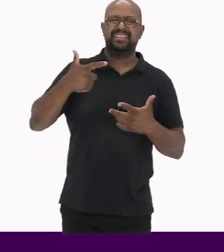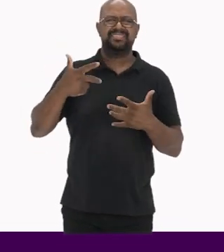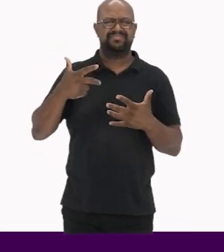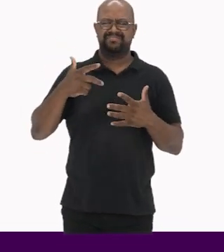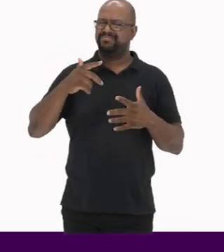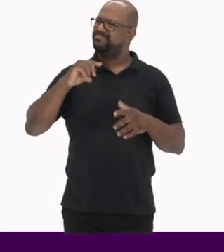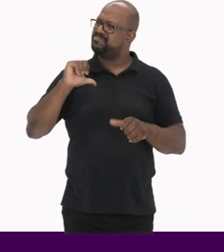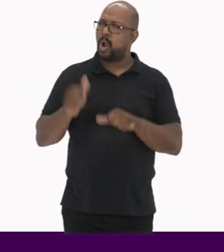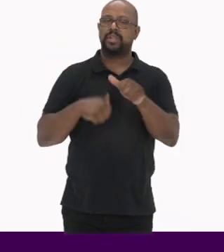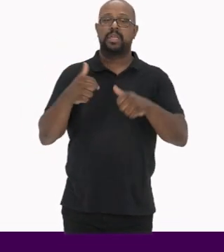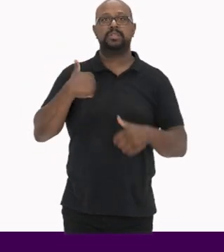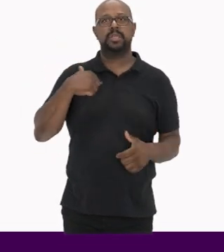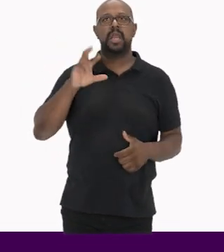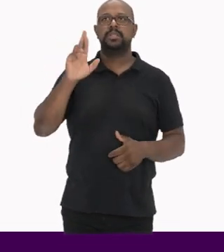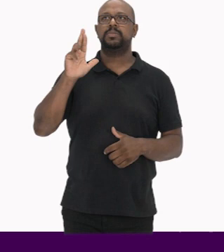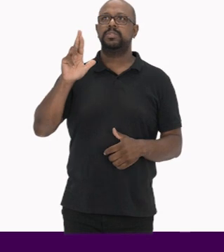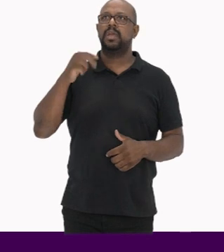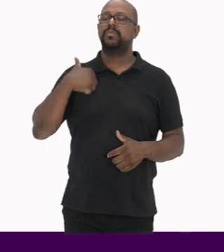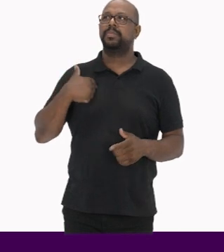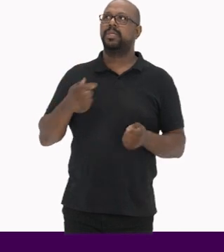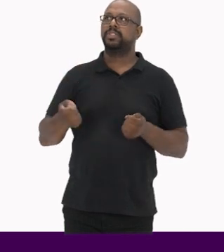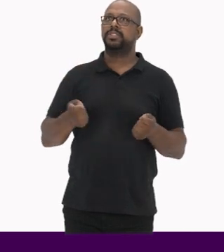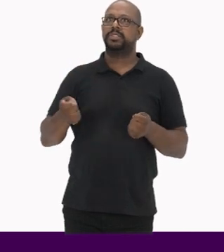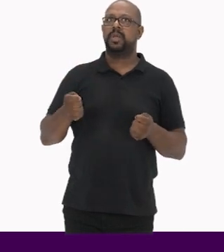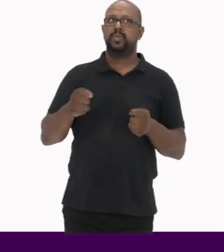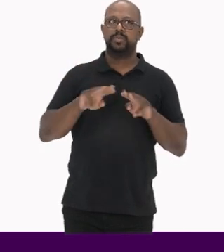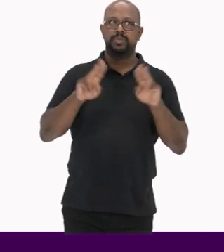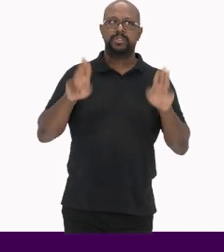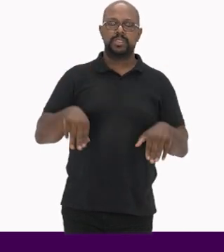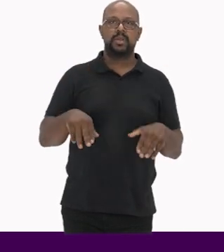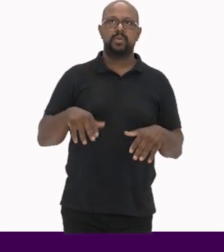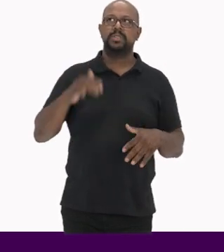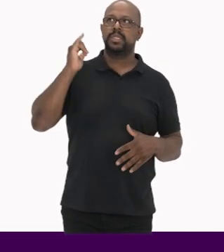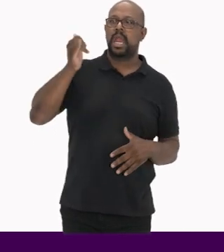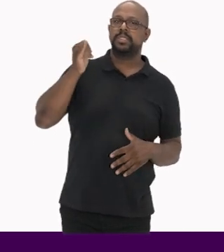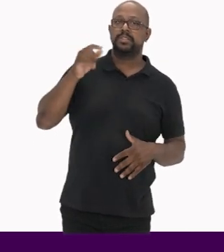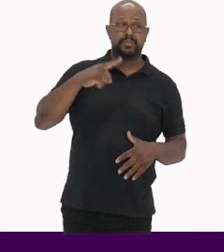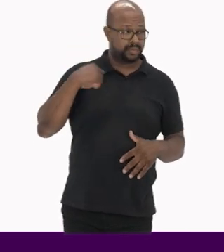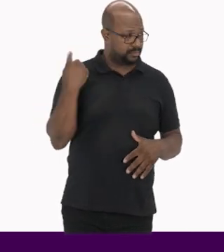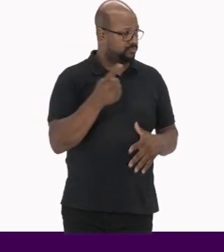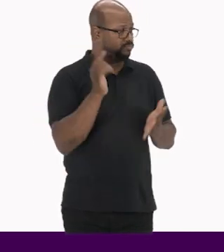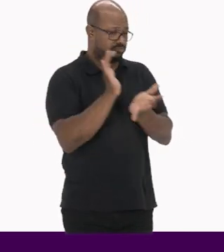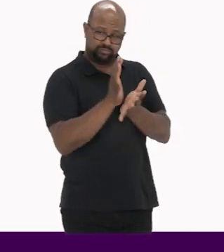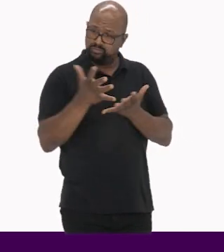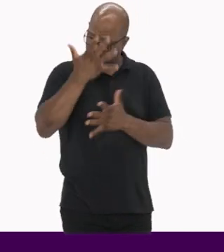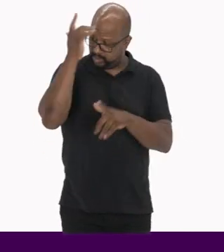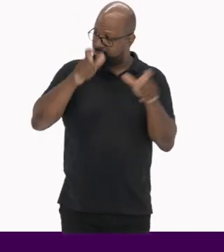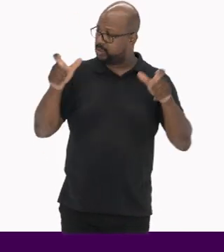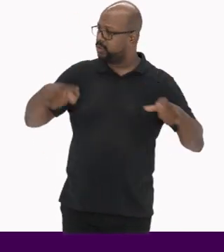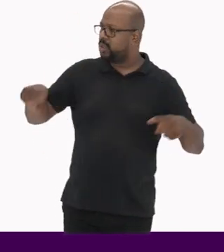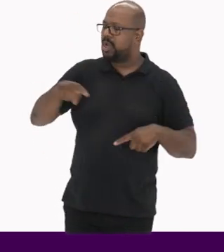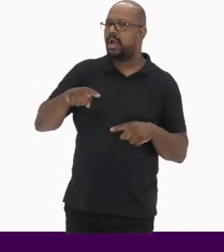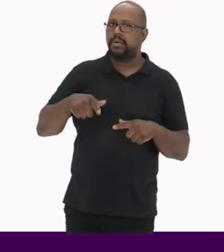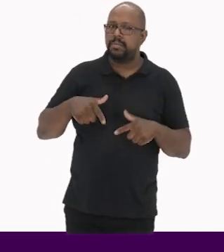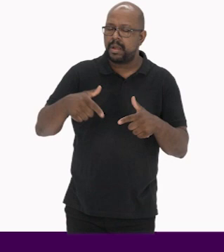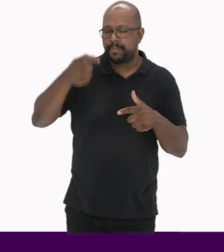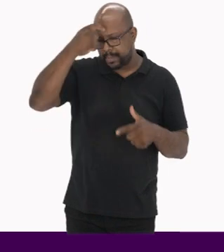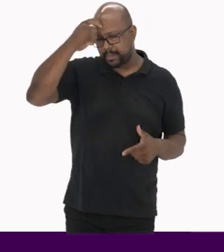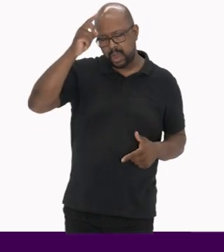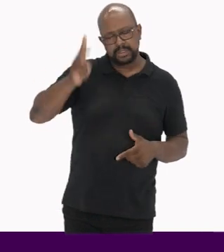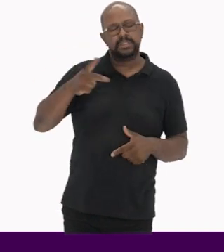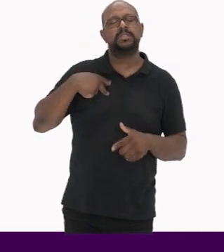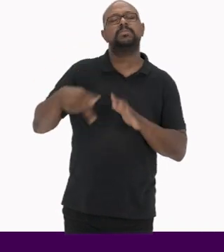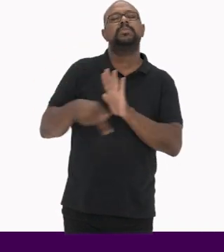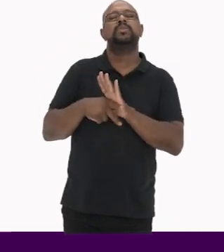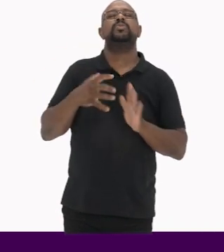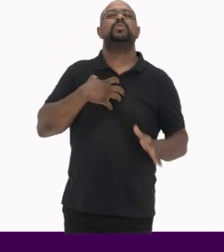sociais Ao ser responsável por sua gestão e narrativa A comunidade opera as suas iniciativas de memória nos seus